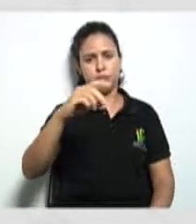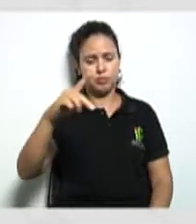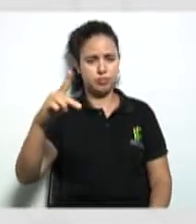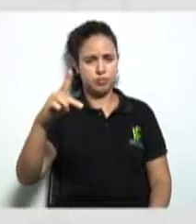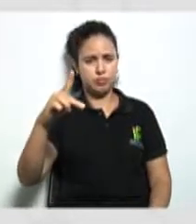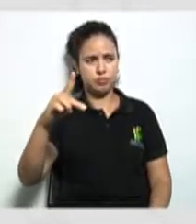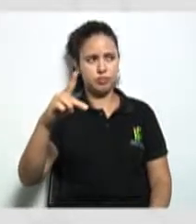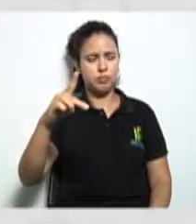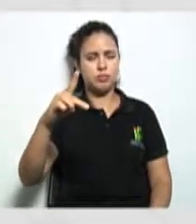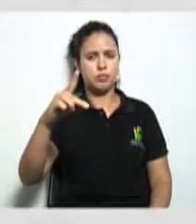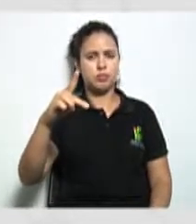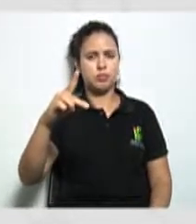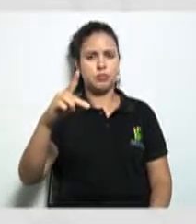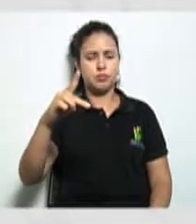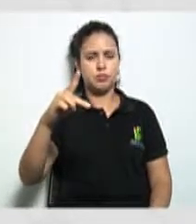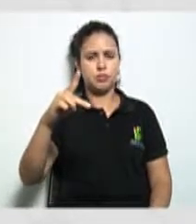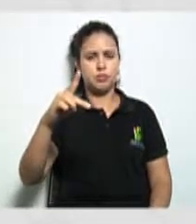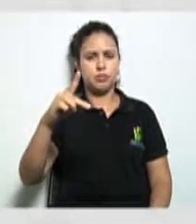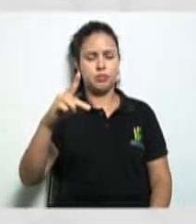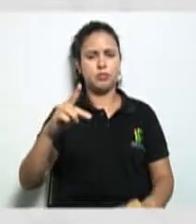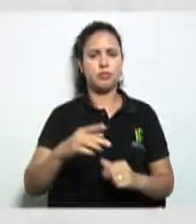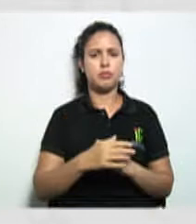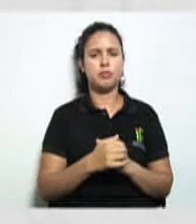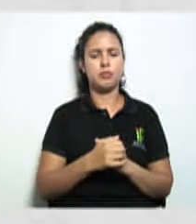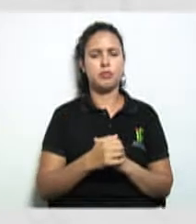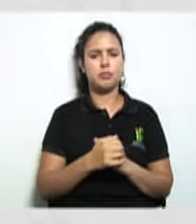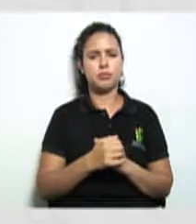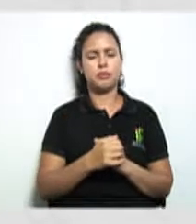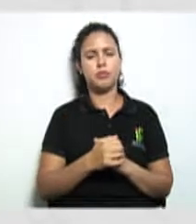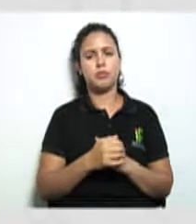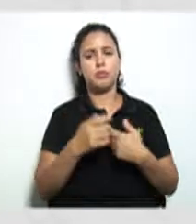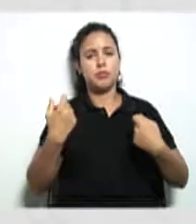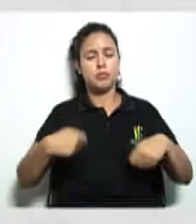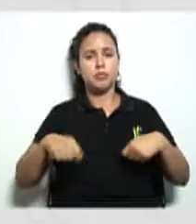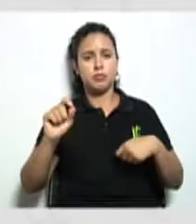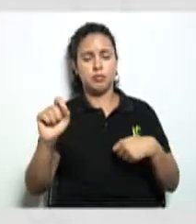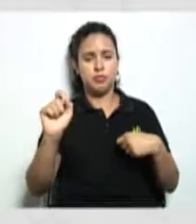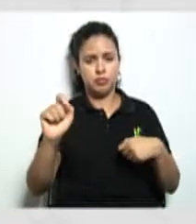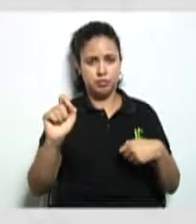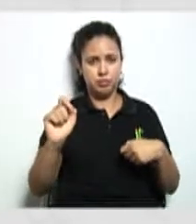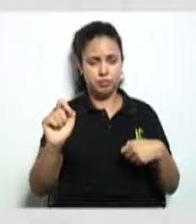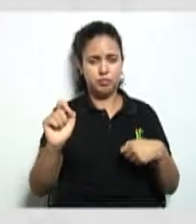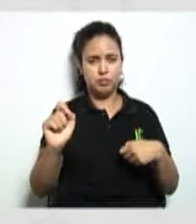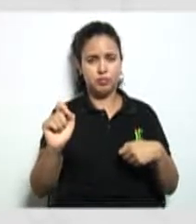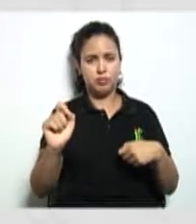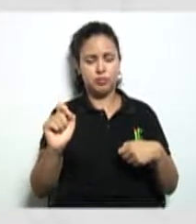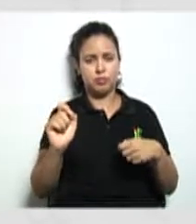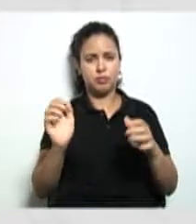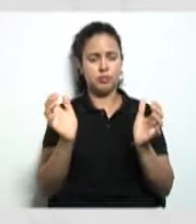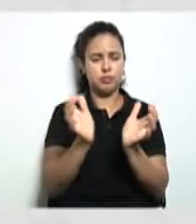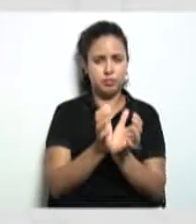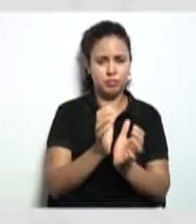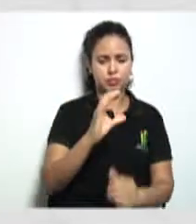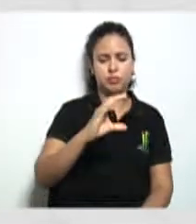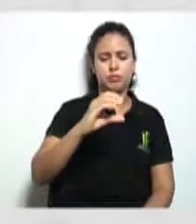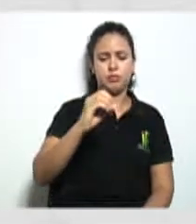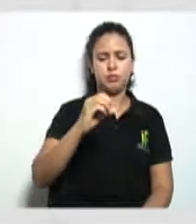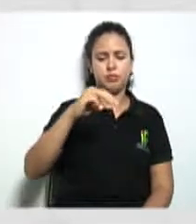cooperativa? O que é recomendável aqui nesse momento? Olha, que a comissão